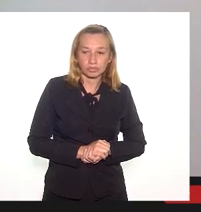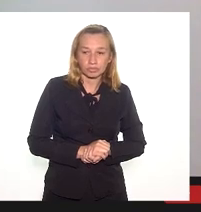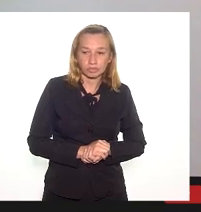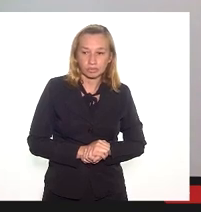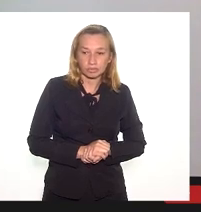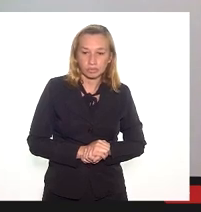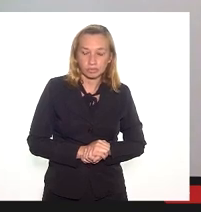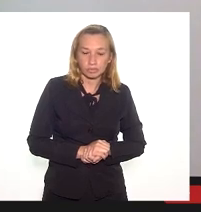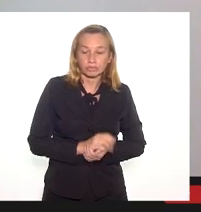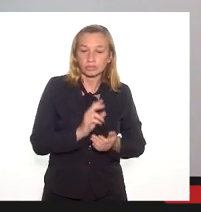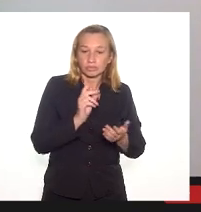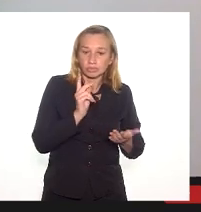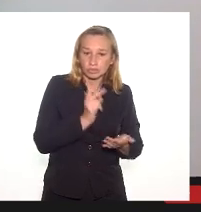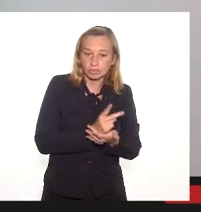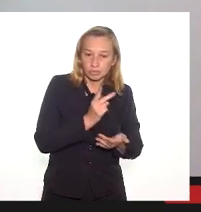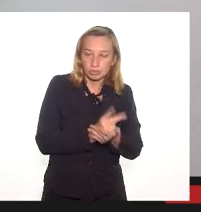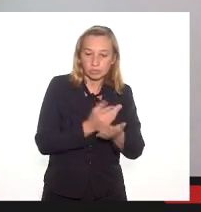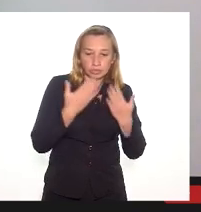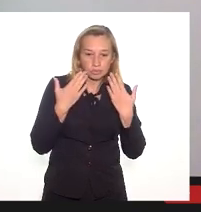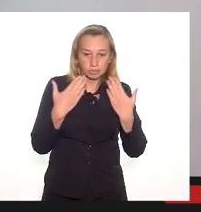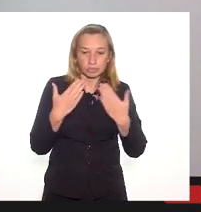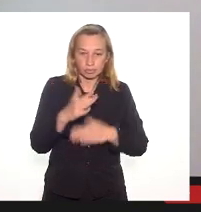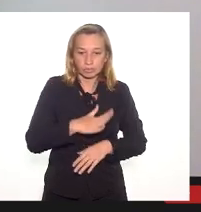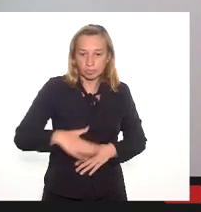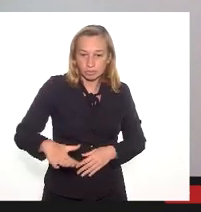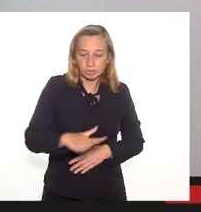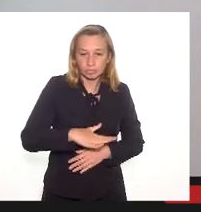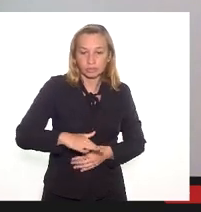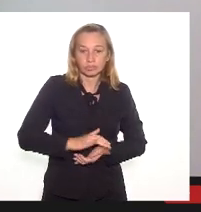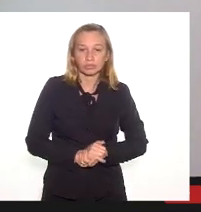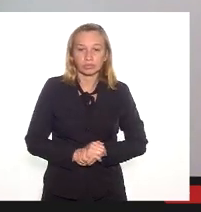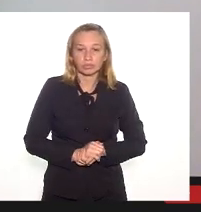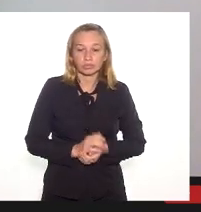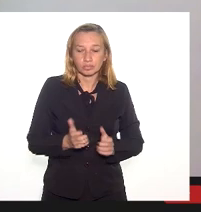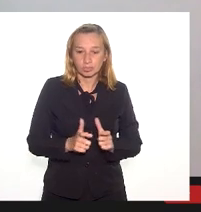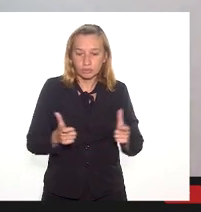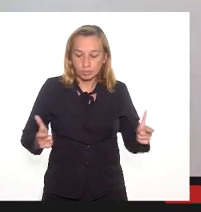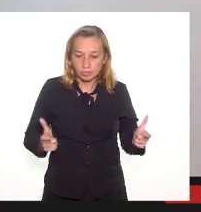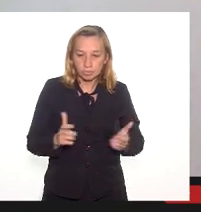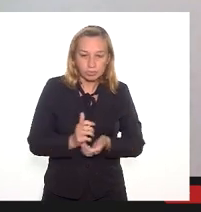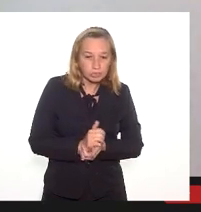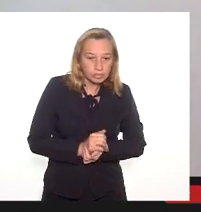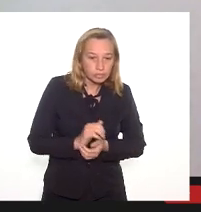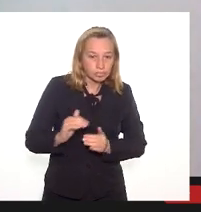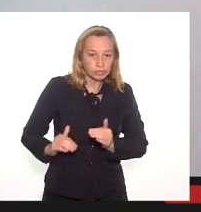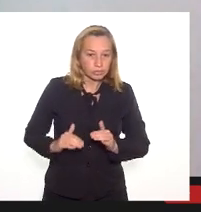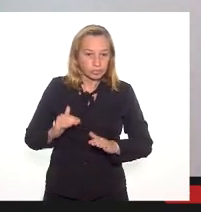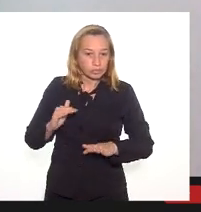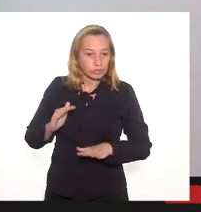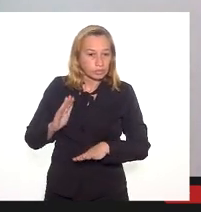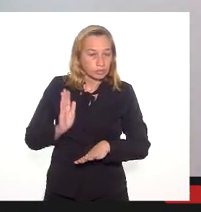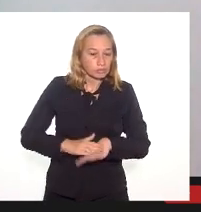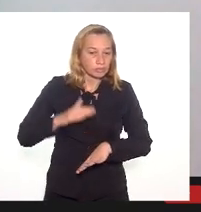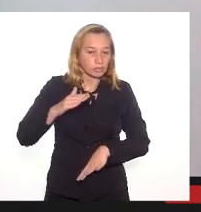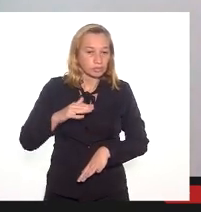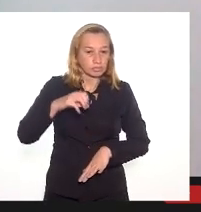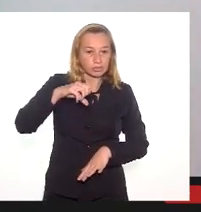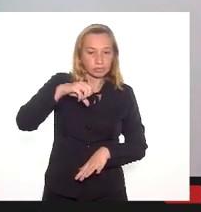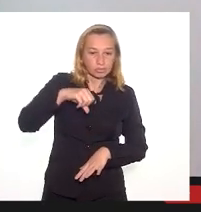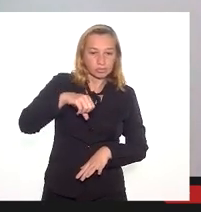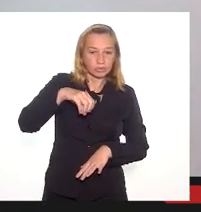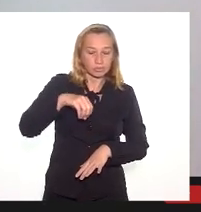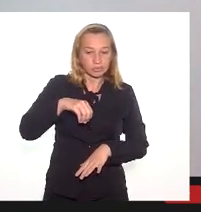mesmo apresenta uma área a ser aterrada de dimensão de 90, superior, né, a 90 metros